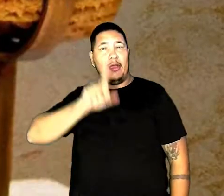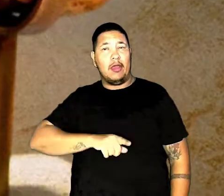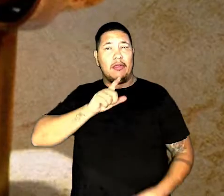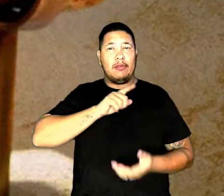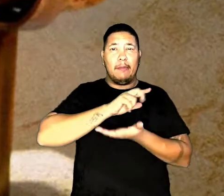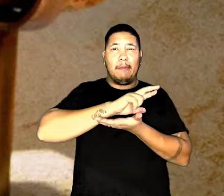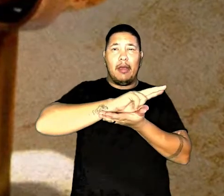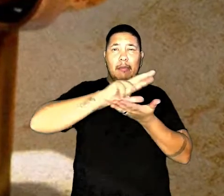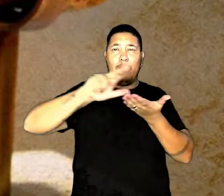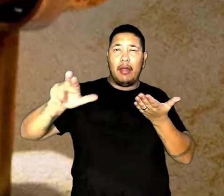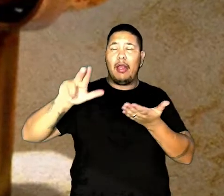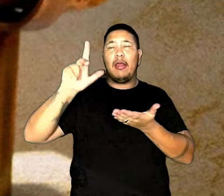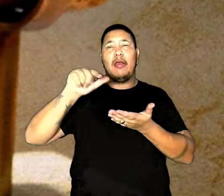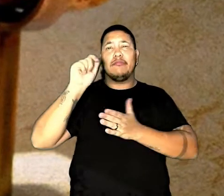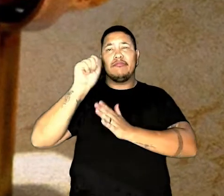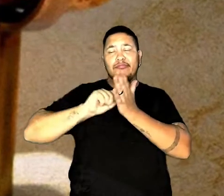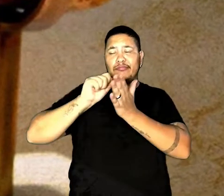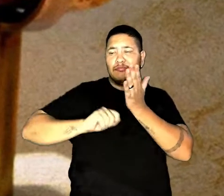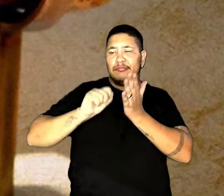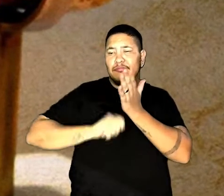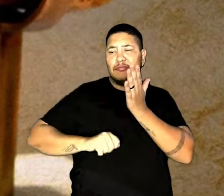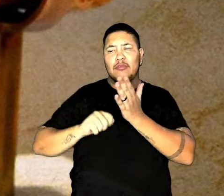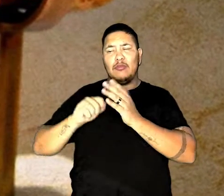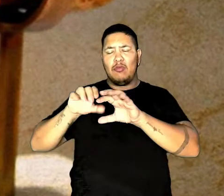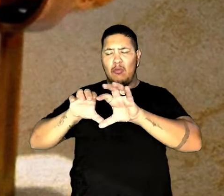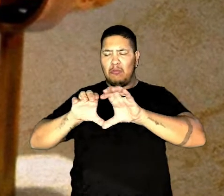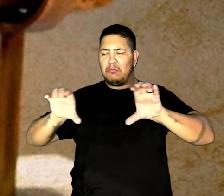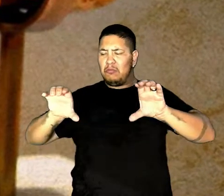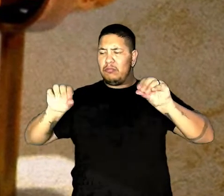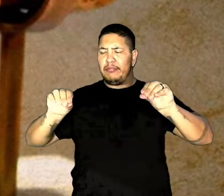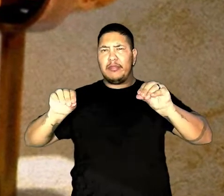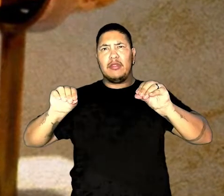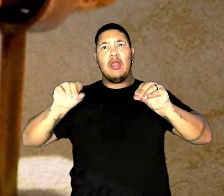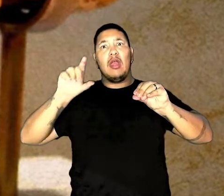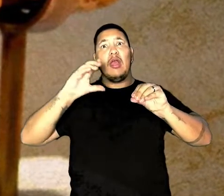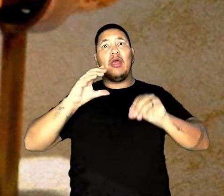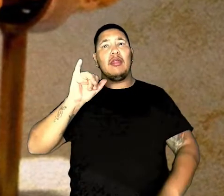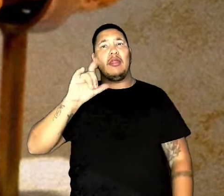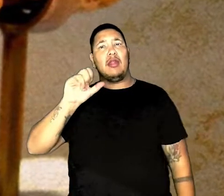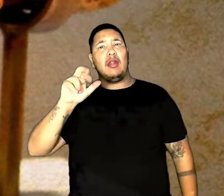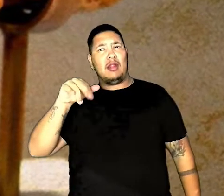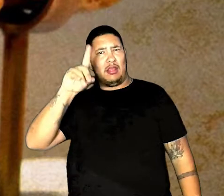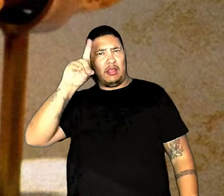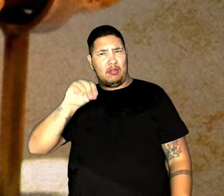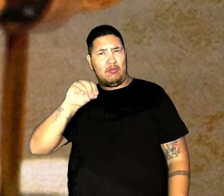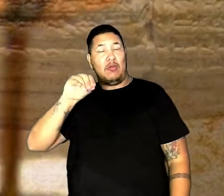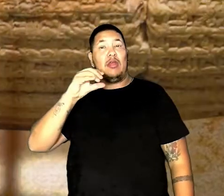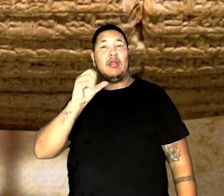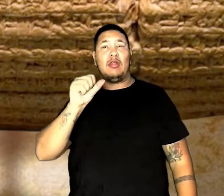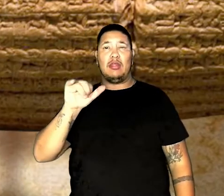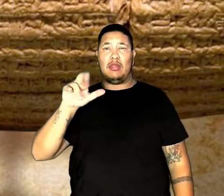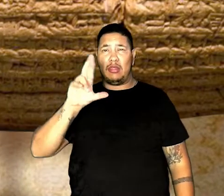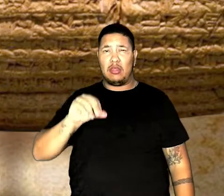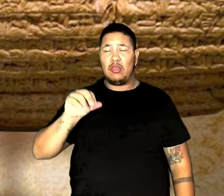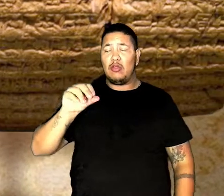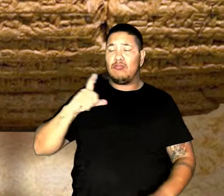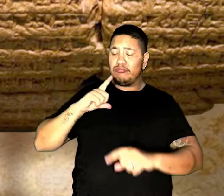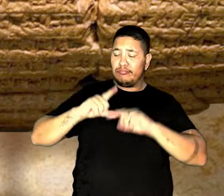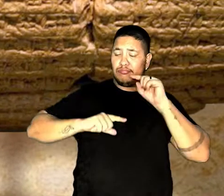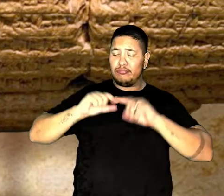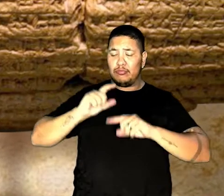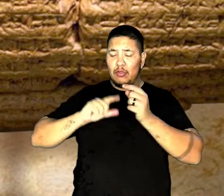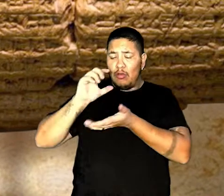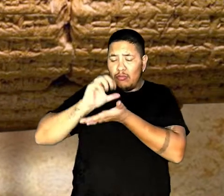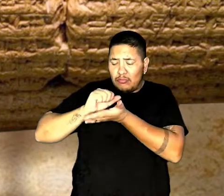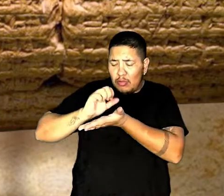Essas e outras medidas foram escritas em um cilindro de argila, o Cilindro de Ciro. O objeto traz o